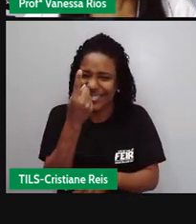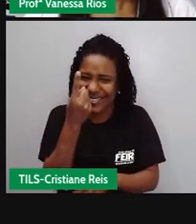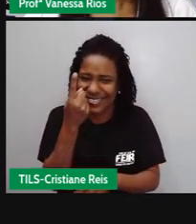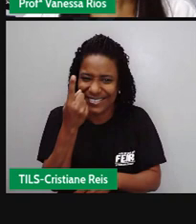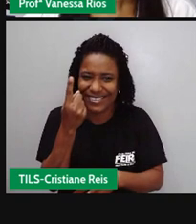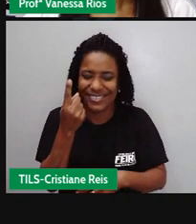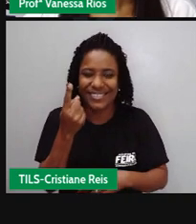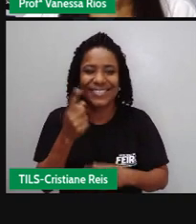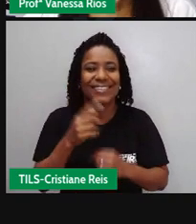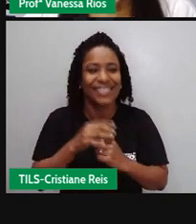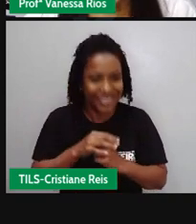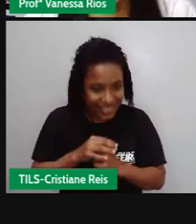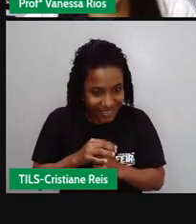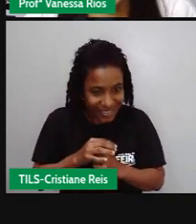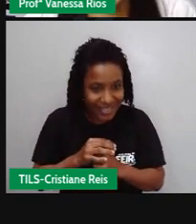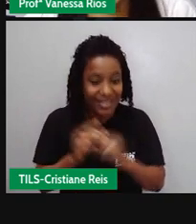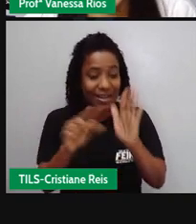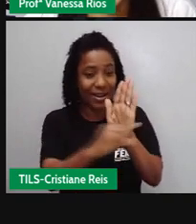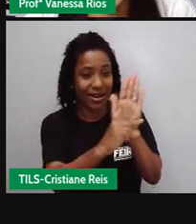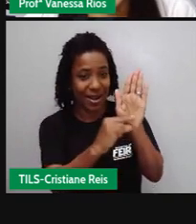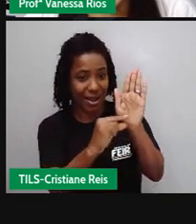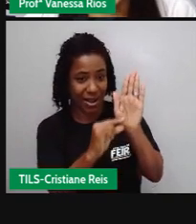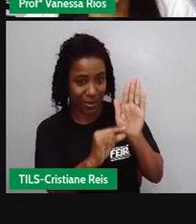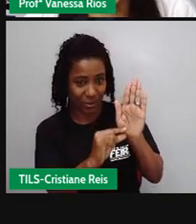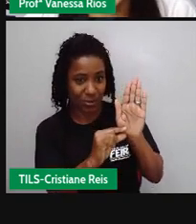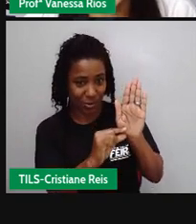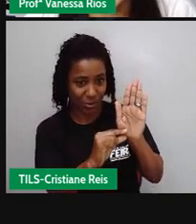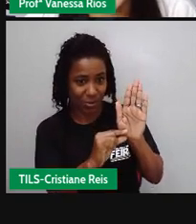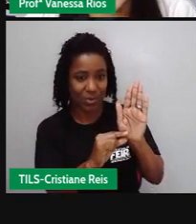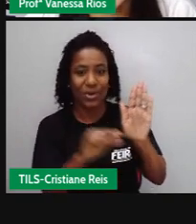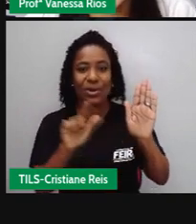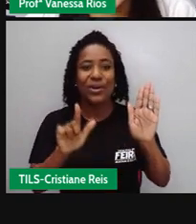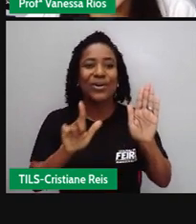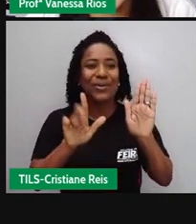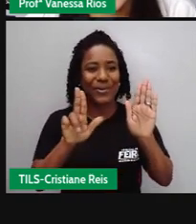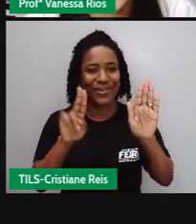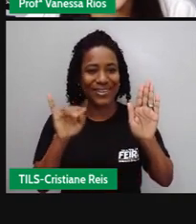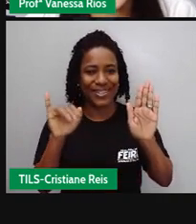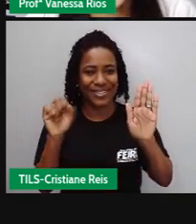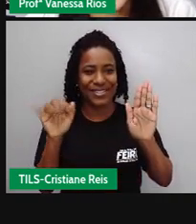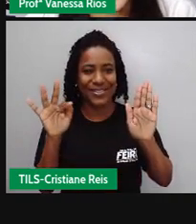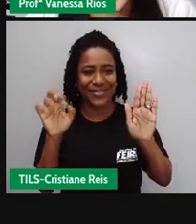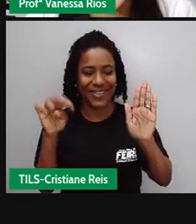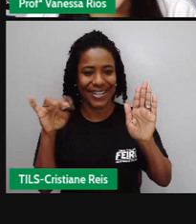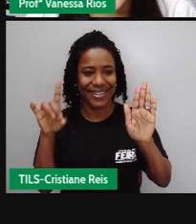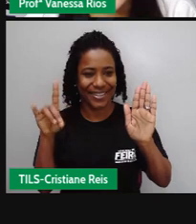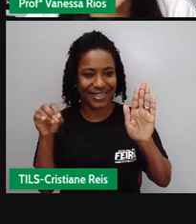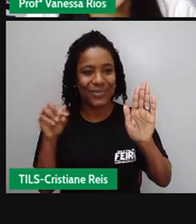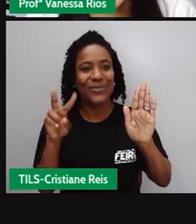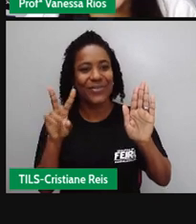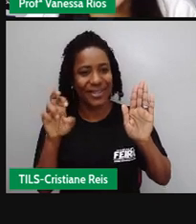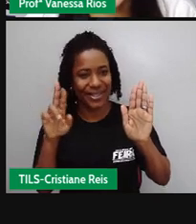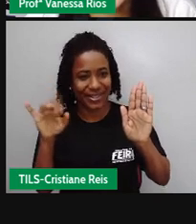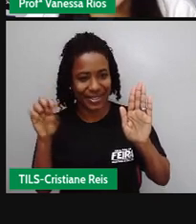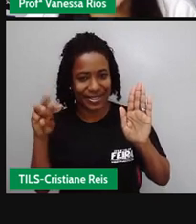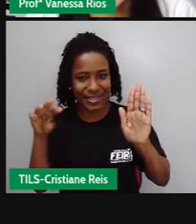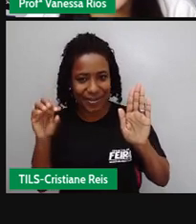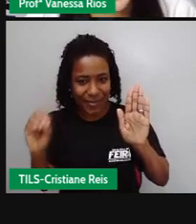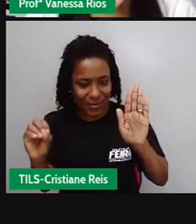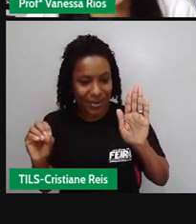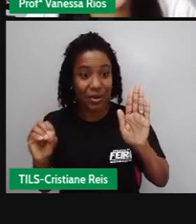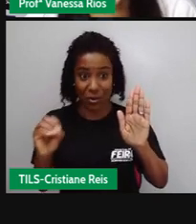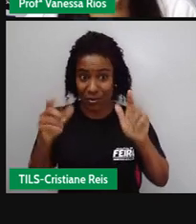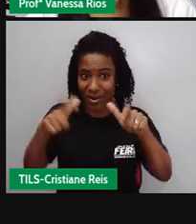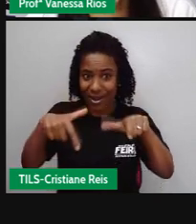Luiz Fernando Veríssimo em festa de criança São Paulo a editora Ática no ano 2000